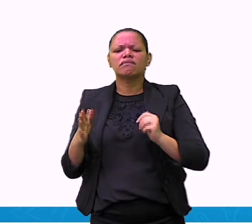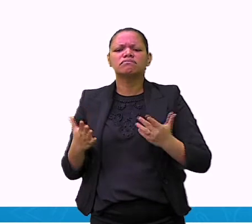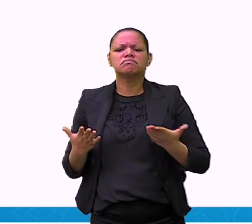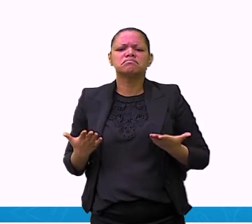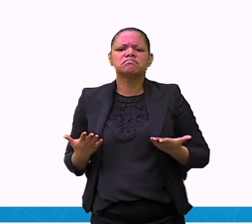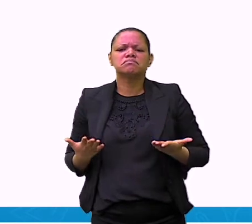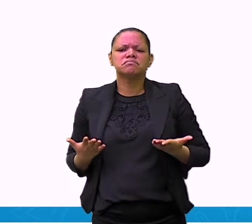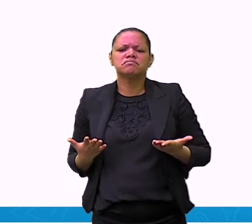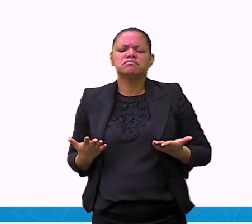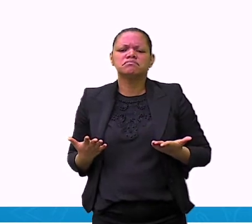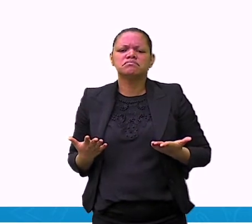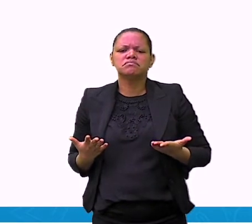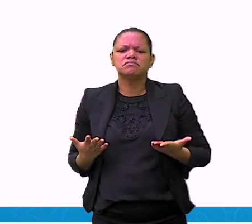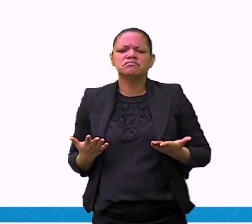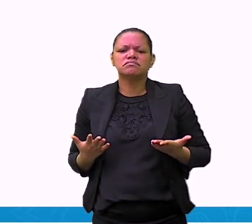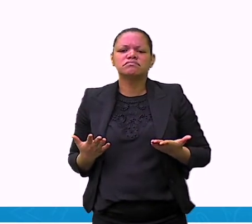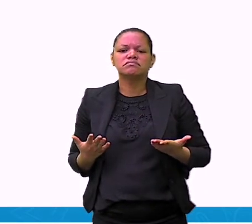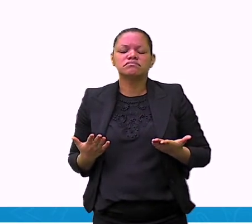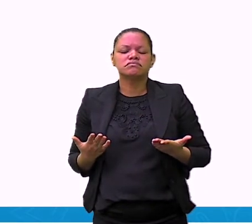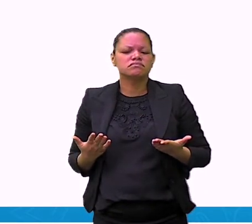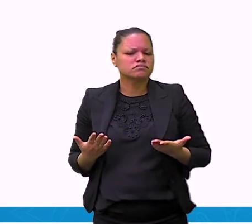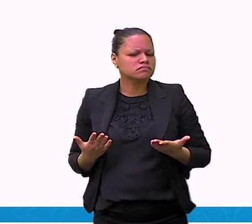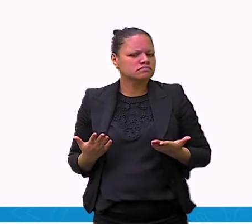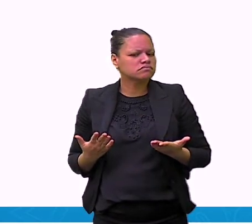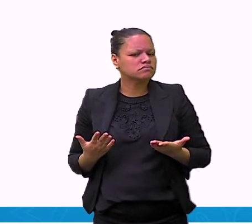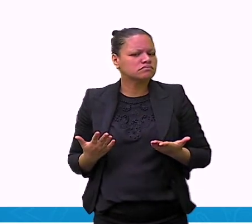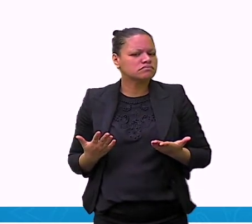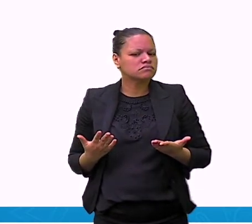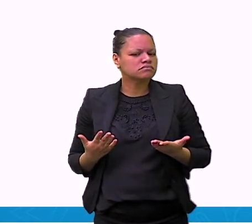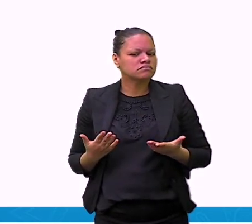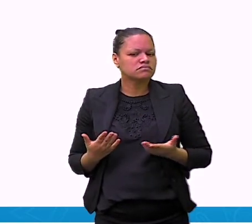como será o texto que nós vamos ler.